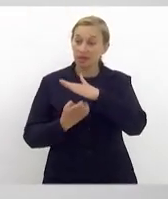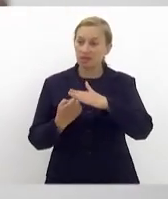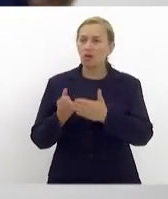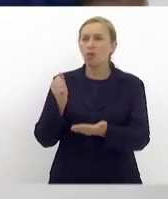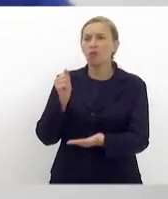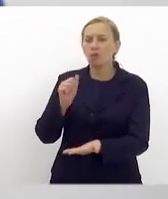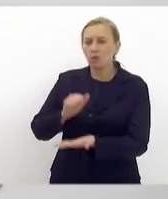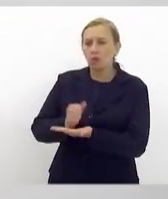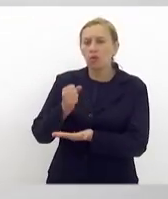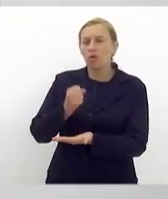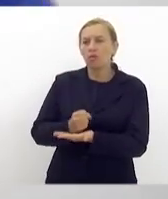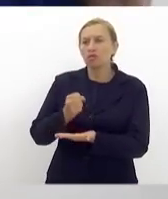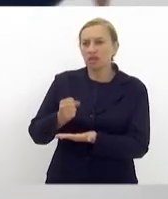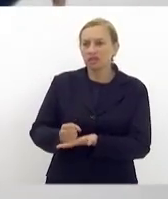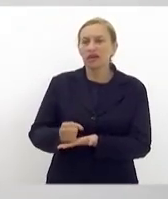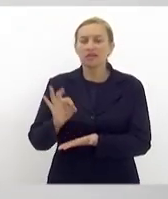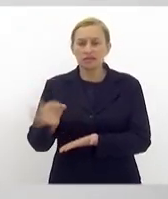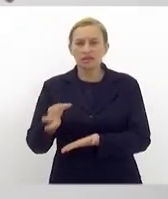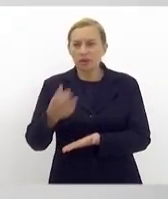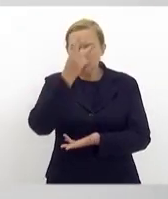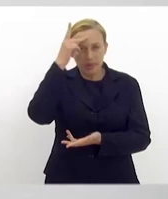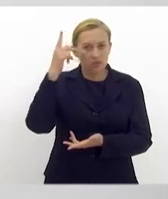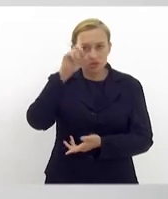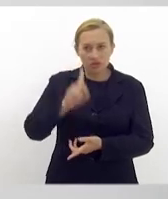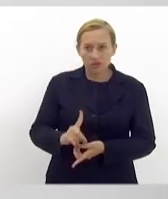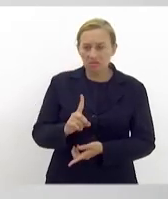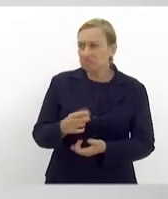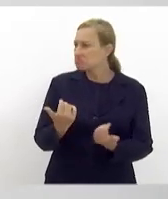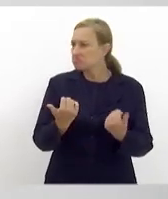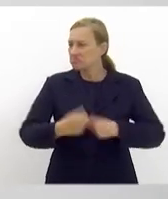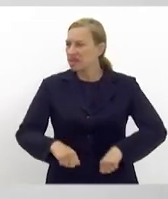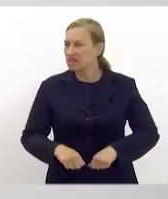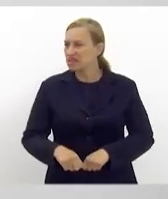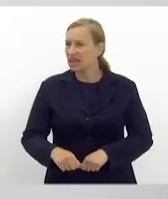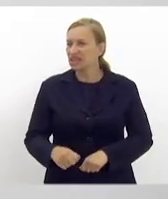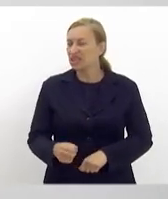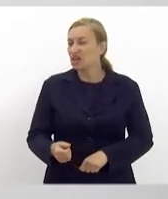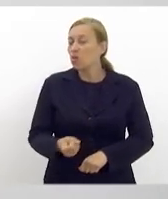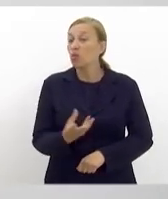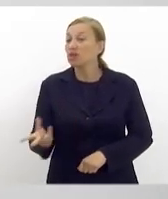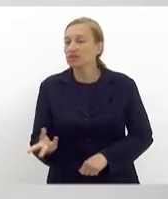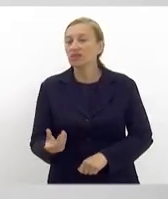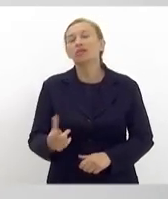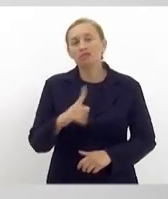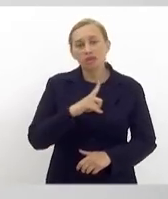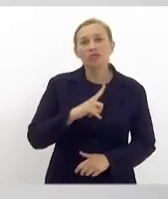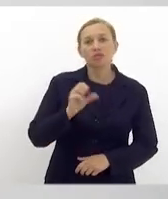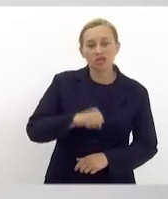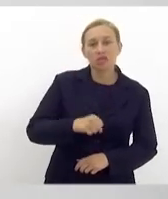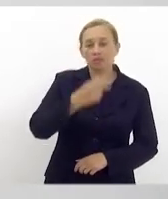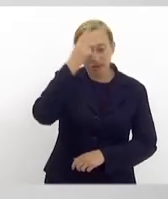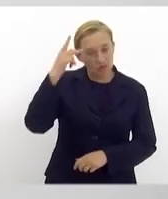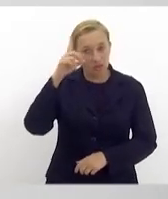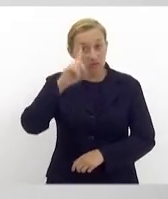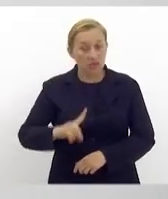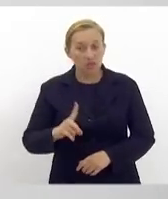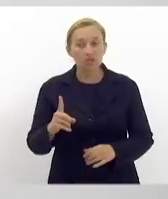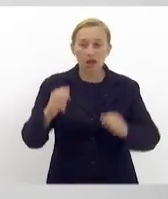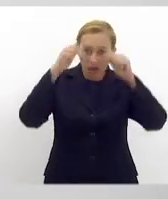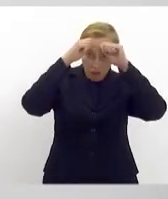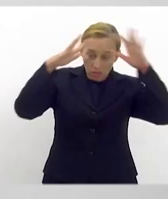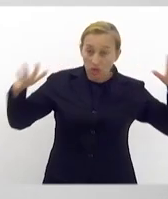realmente pessoas com deficiência sem precisar de cotas. Porque temos, sim, pessoas com deficiência, autistas, com